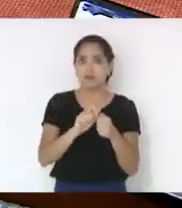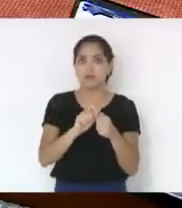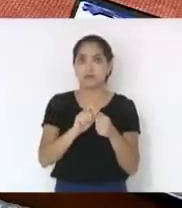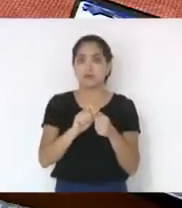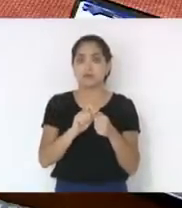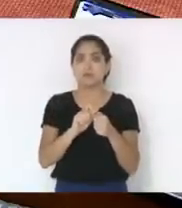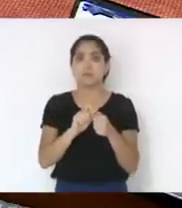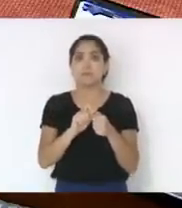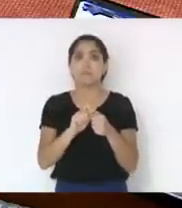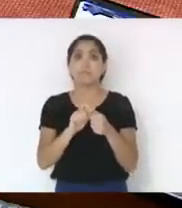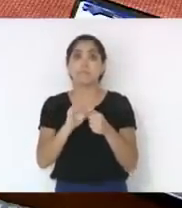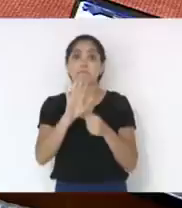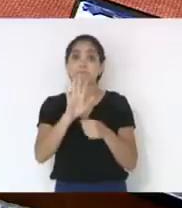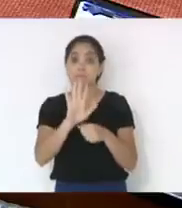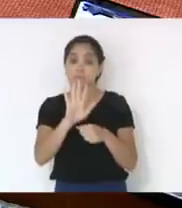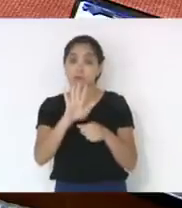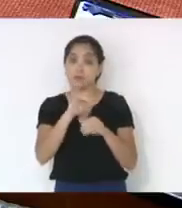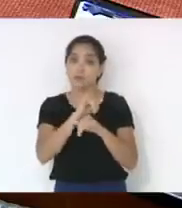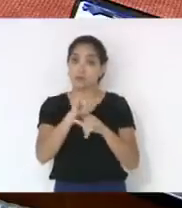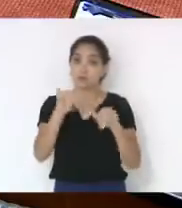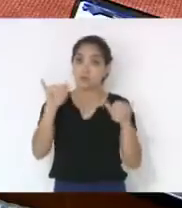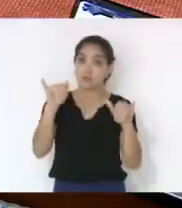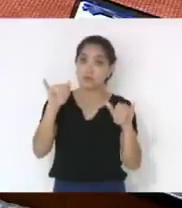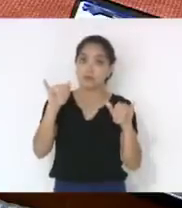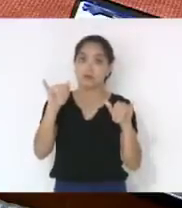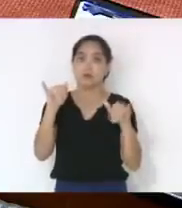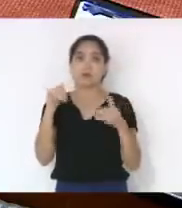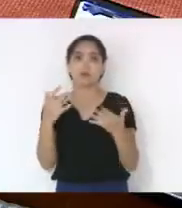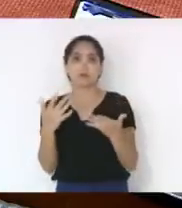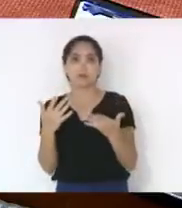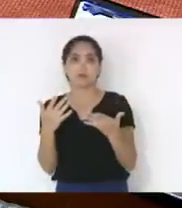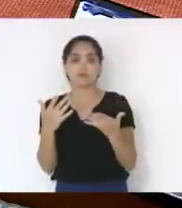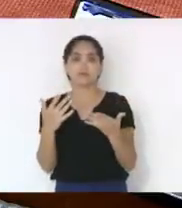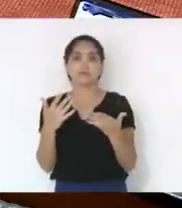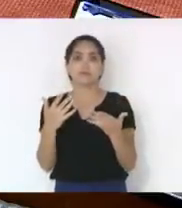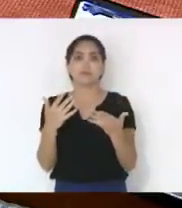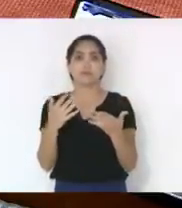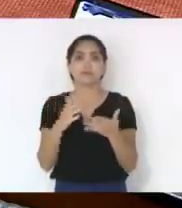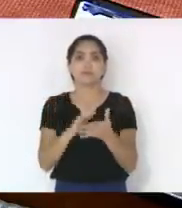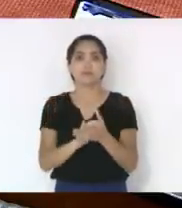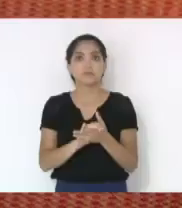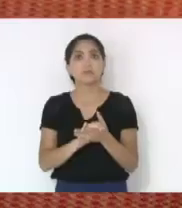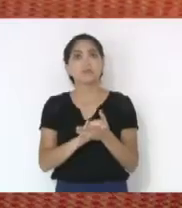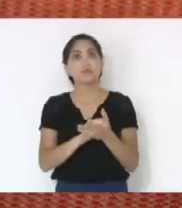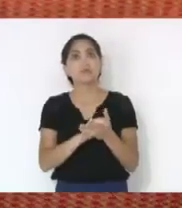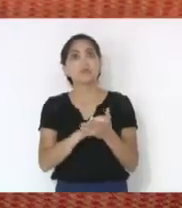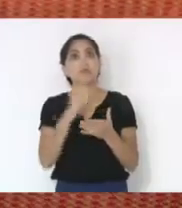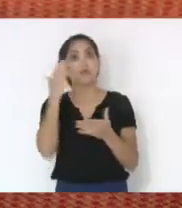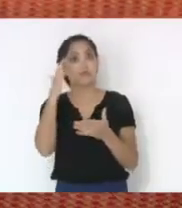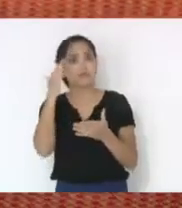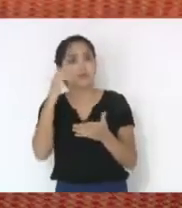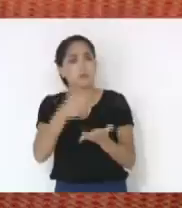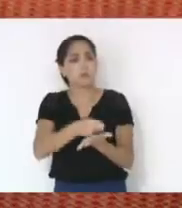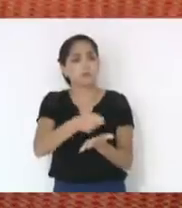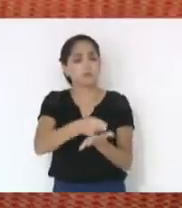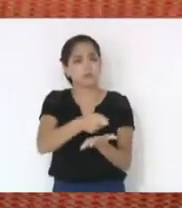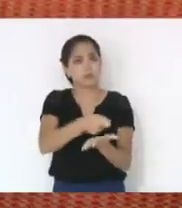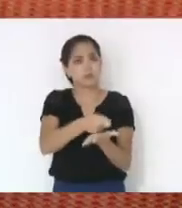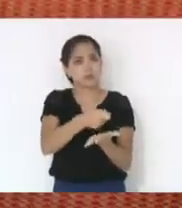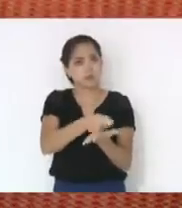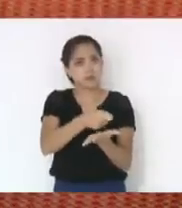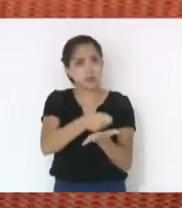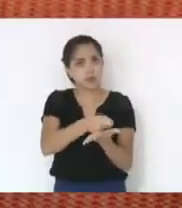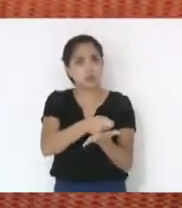como a mensagem de intempéries. Nós temos o ateliê aqui que obrigava a